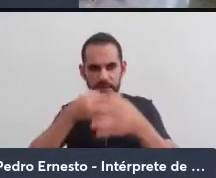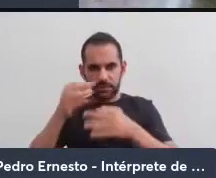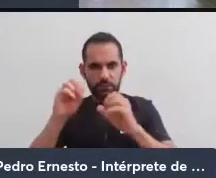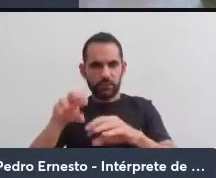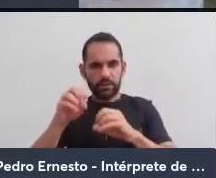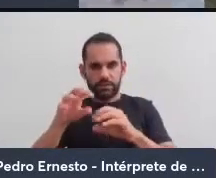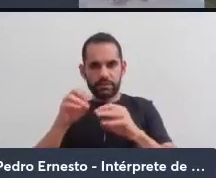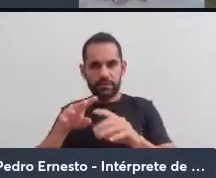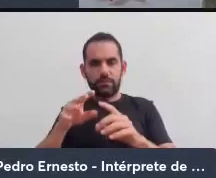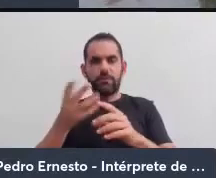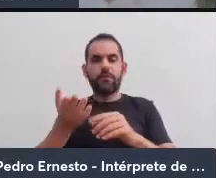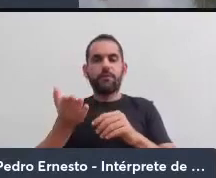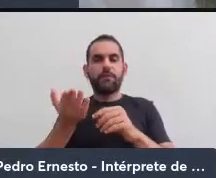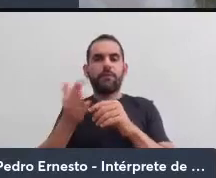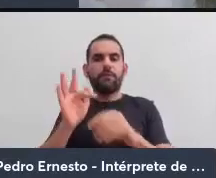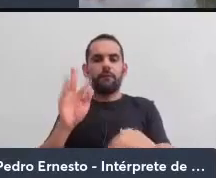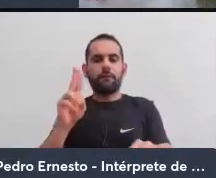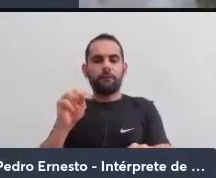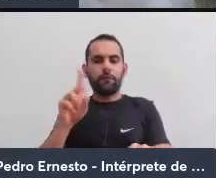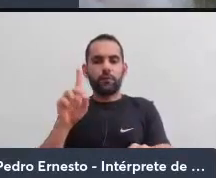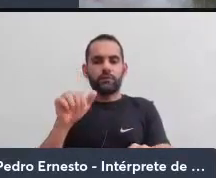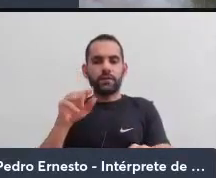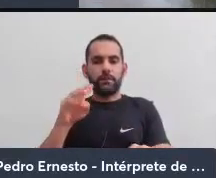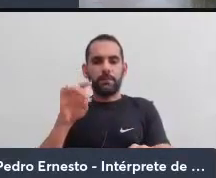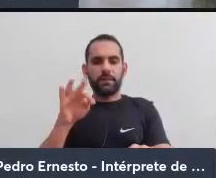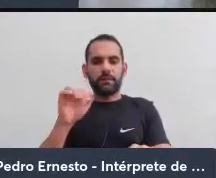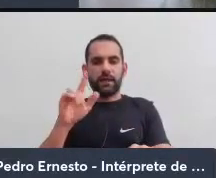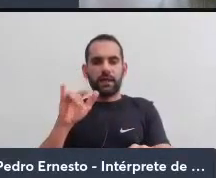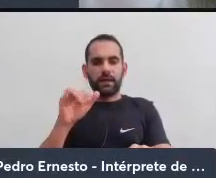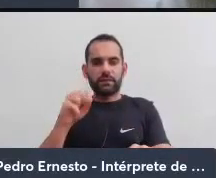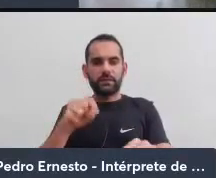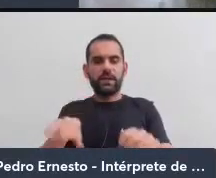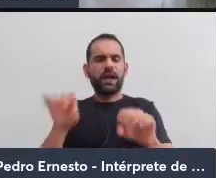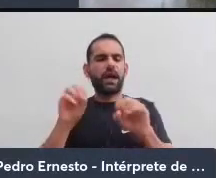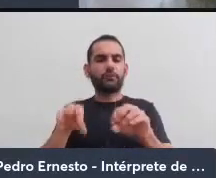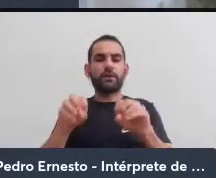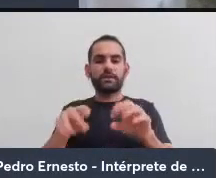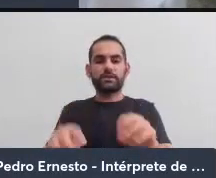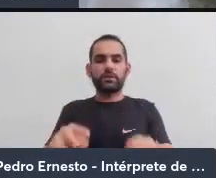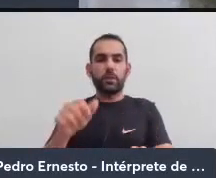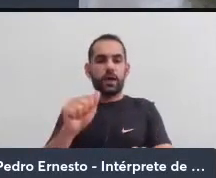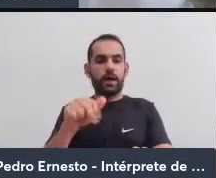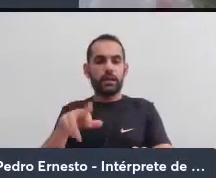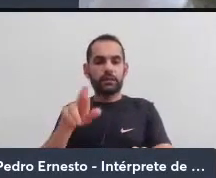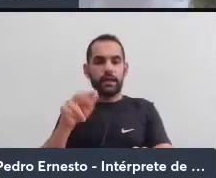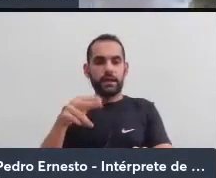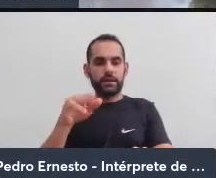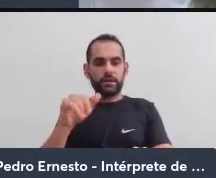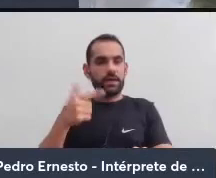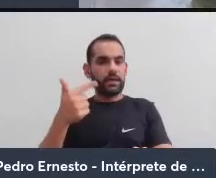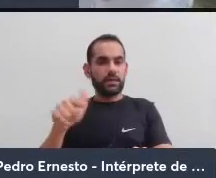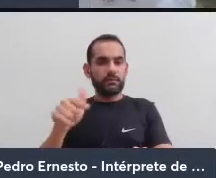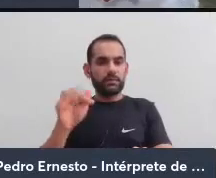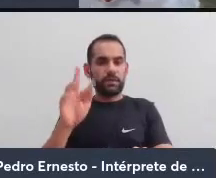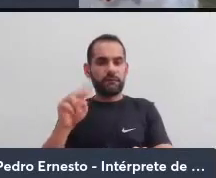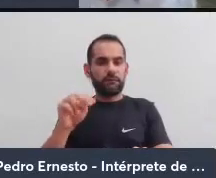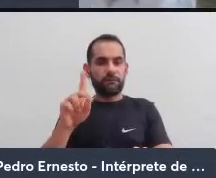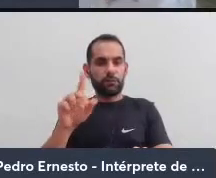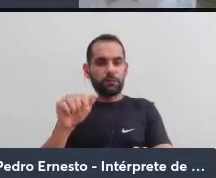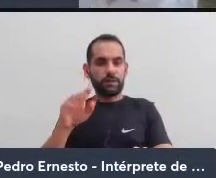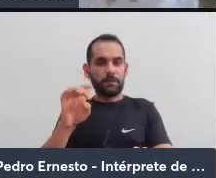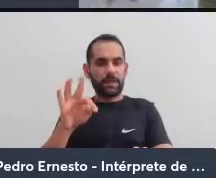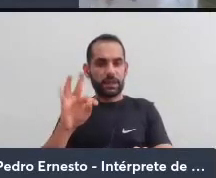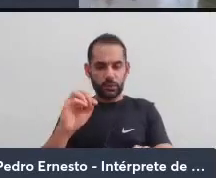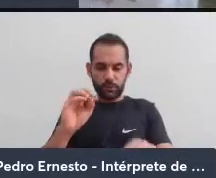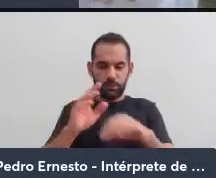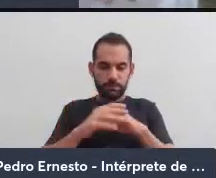fundamentalista pensando em uma educação anárquica, em uma educação sem fundamento, que aqui eu só estou lançando para